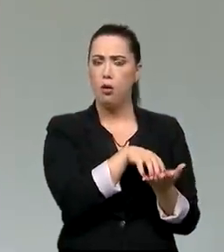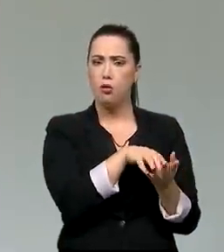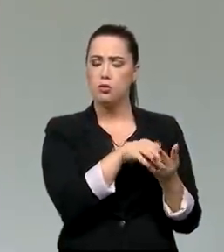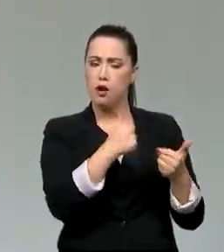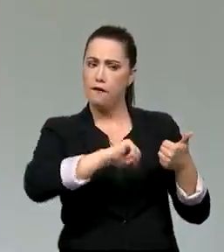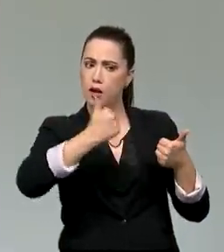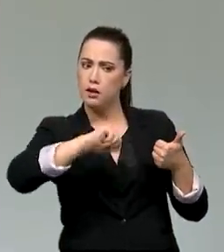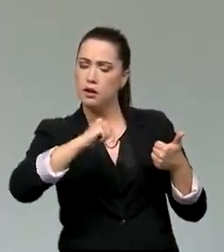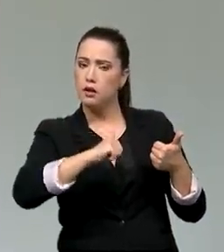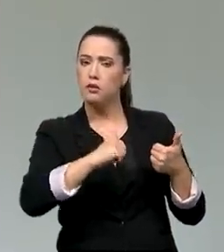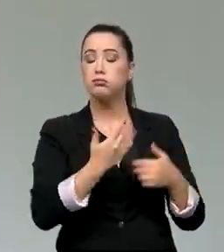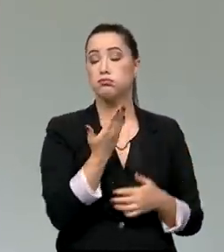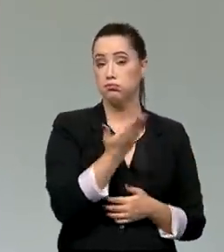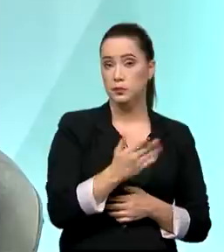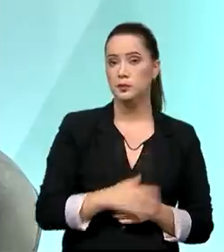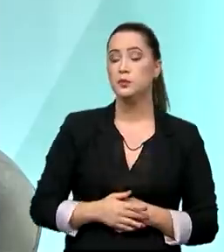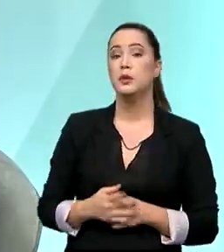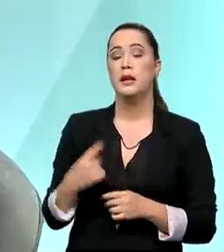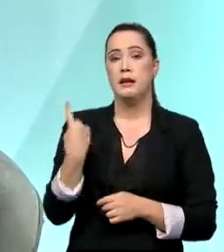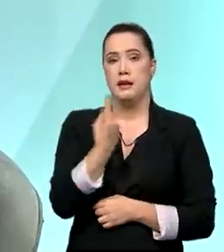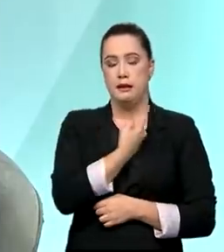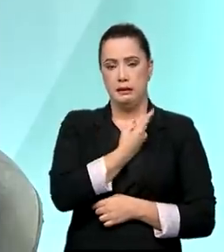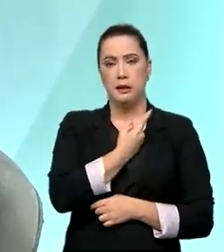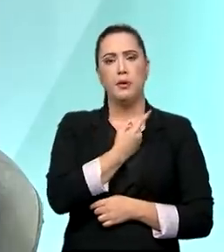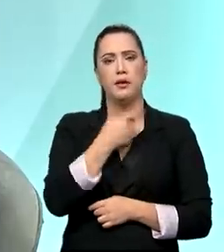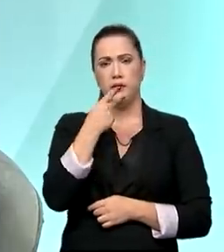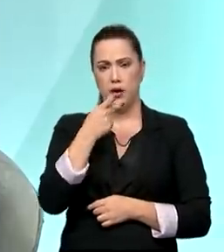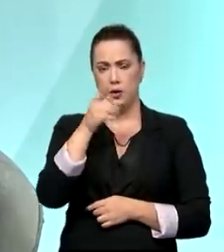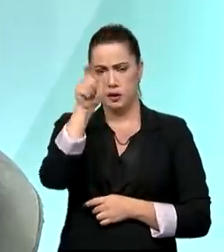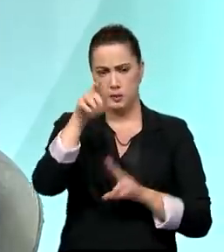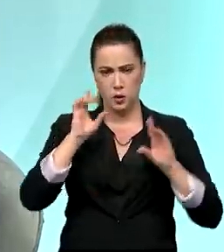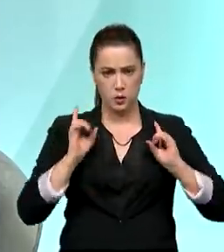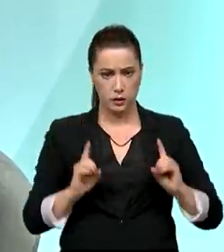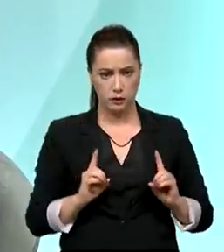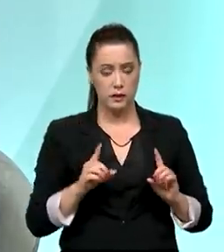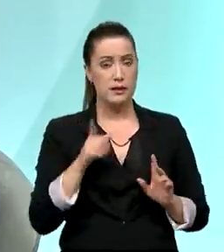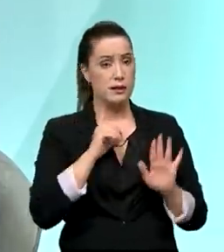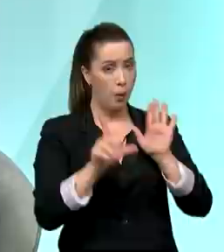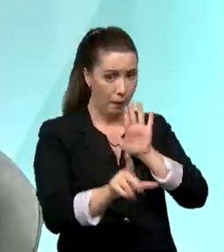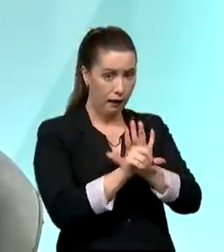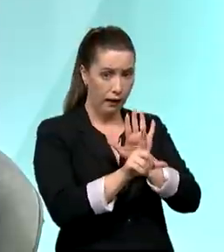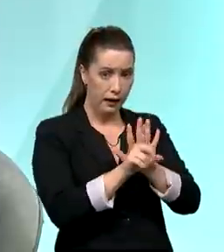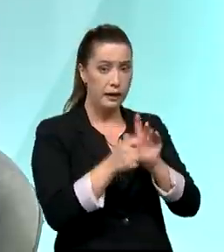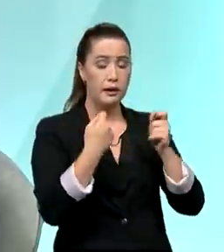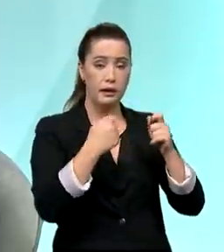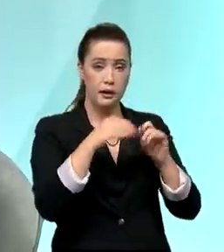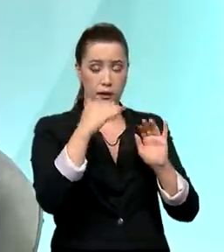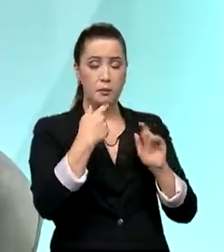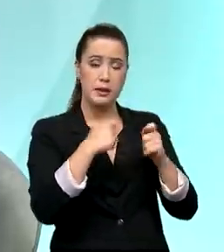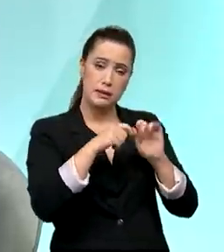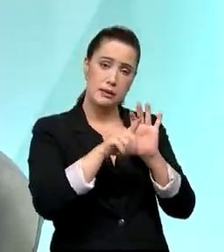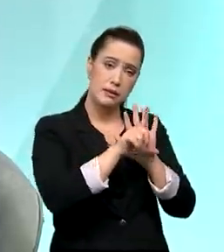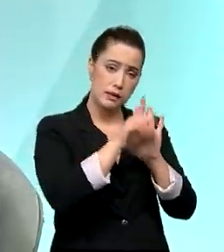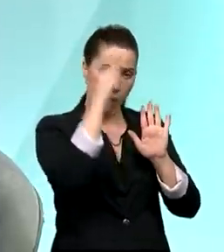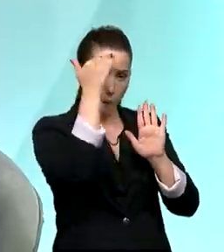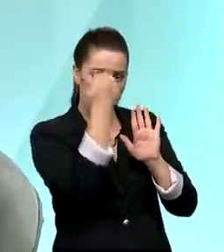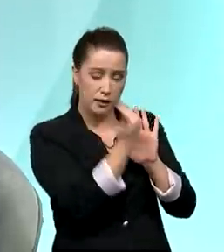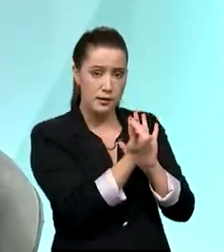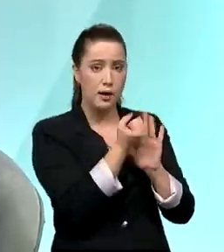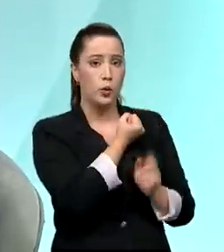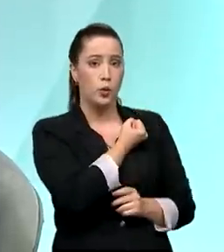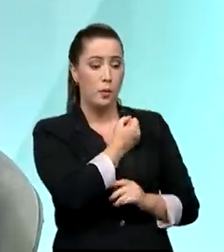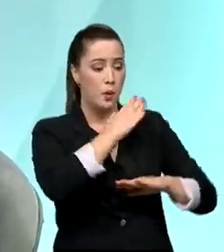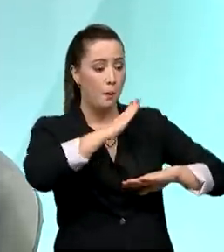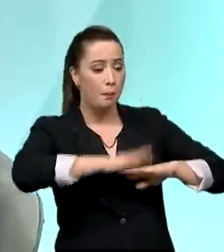né, que dependendo do tamanho da empresa, a um mínimo de pessoas com algum tipo de deficiência que você tem que contratar.